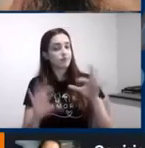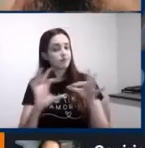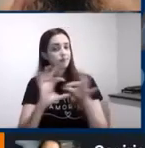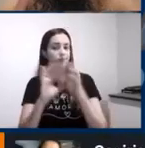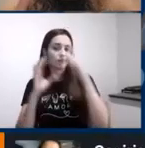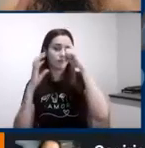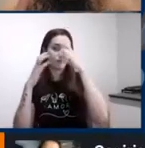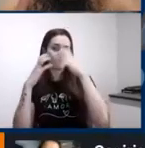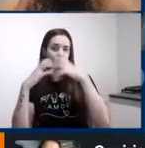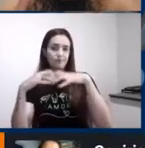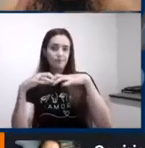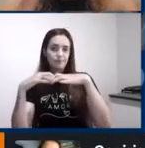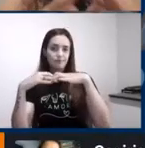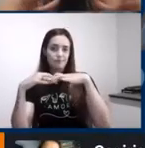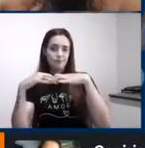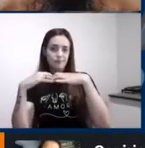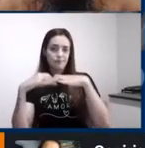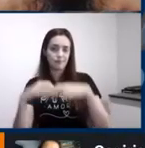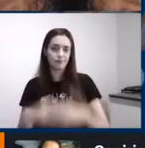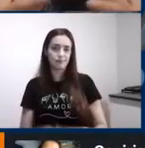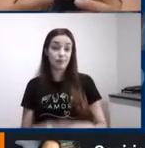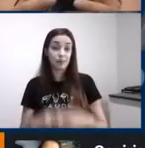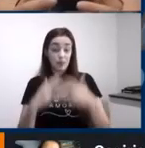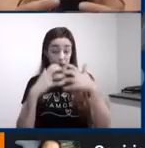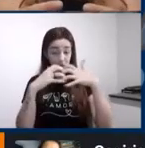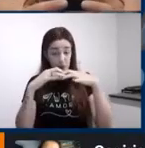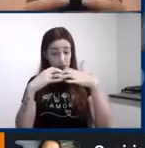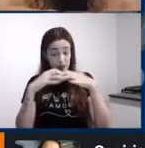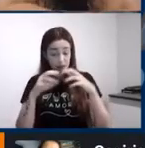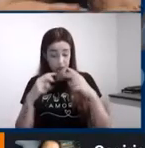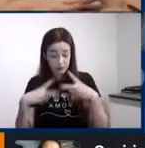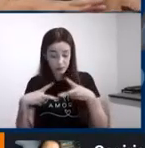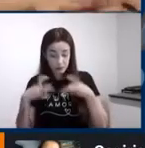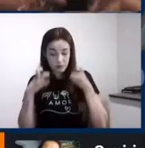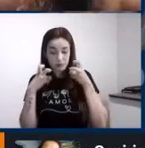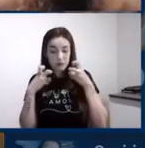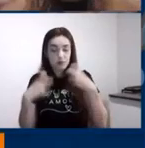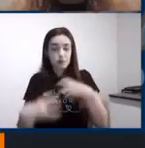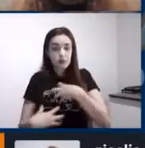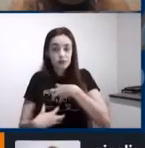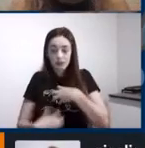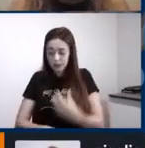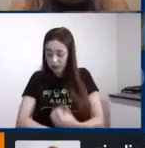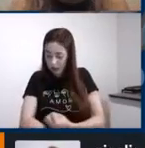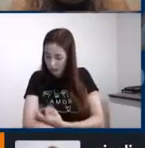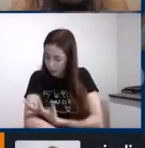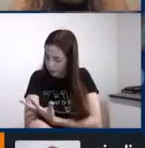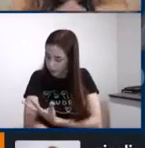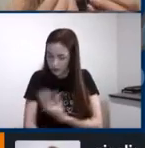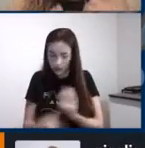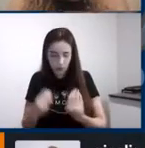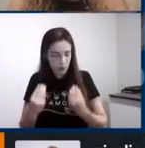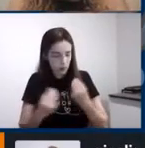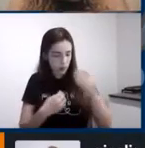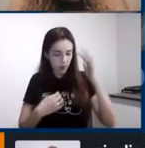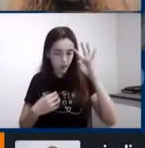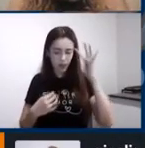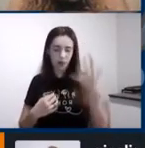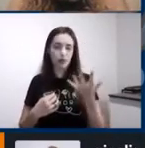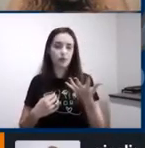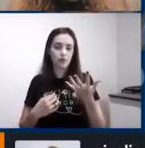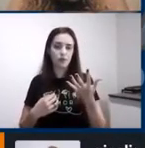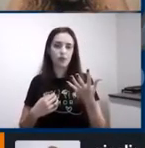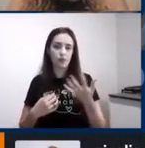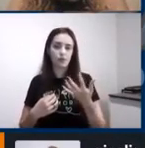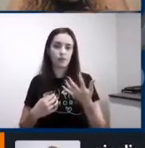a emoção o cérebro inteiro pensando na situação como um todo para poder chegar a um